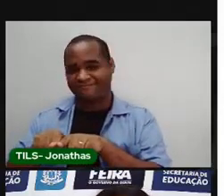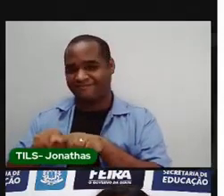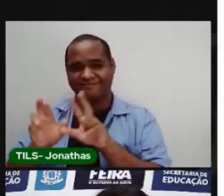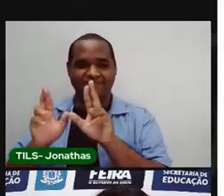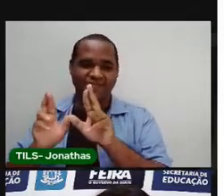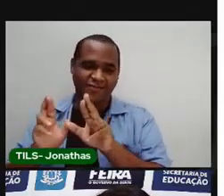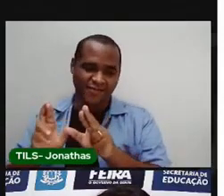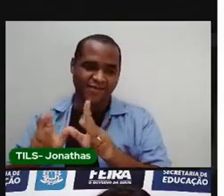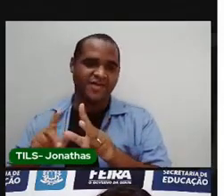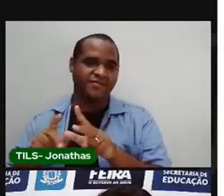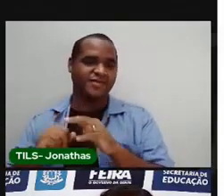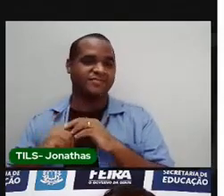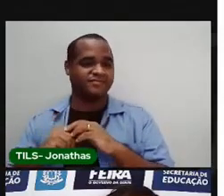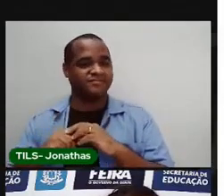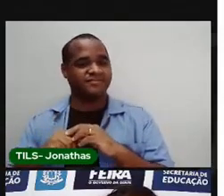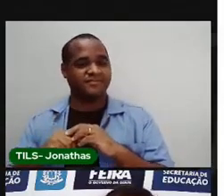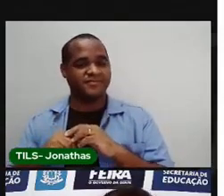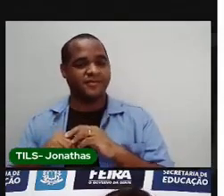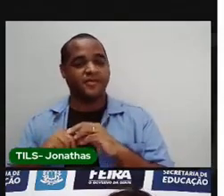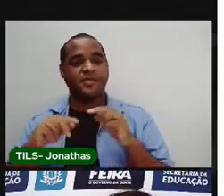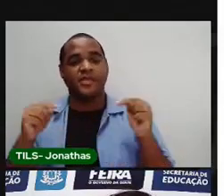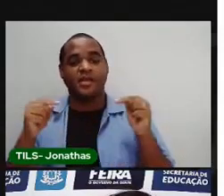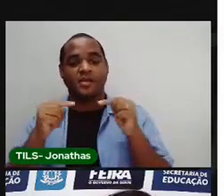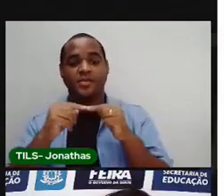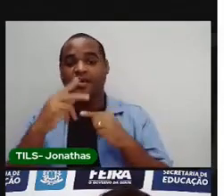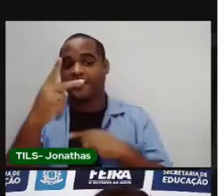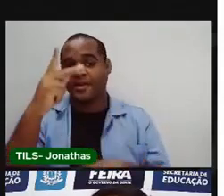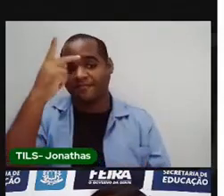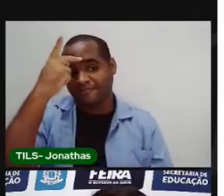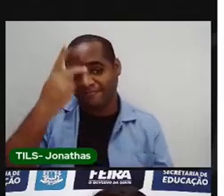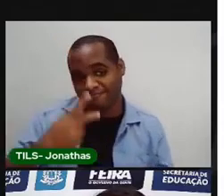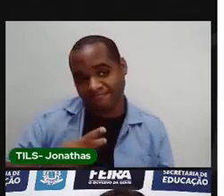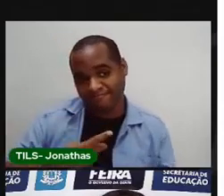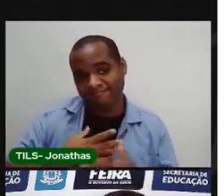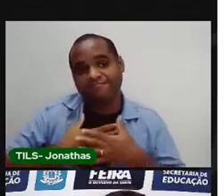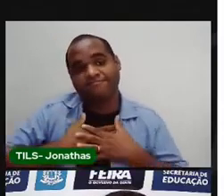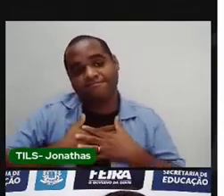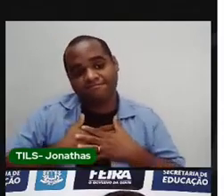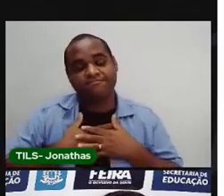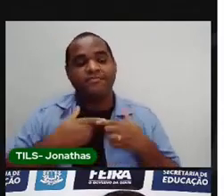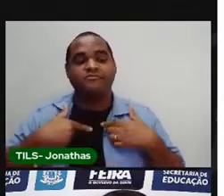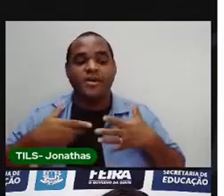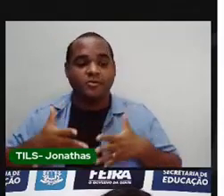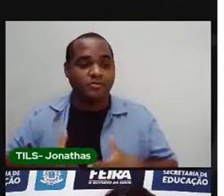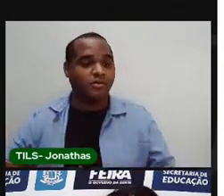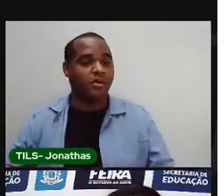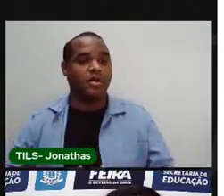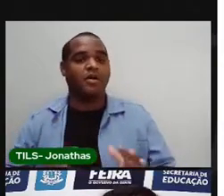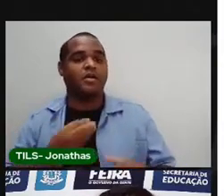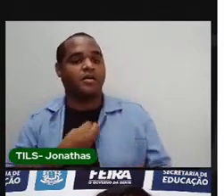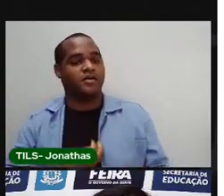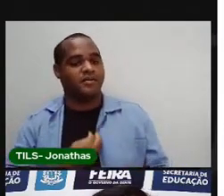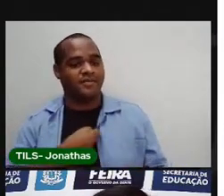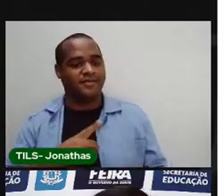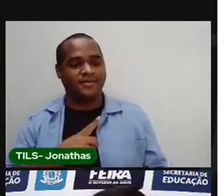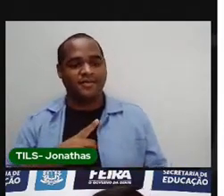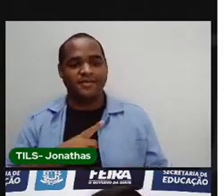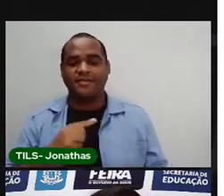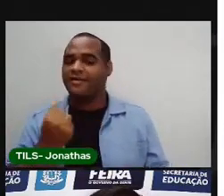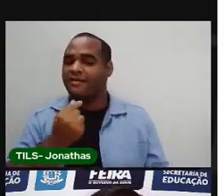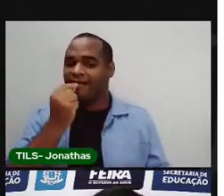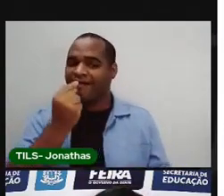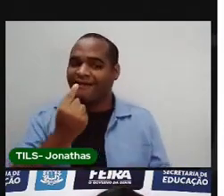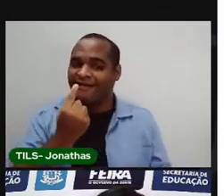A minha linha do tempo fala de mim. Do dia que eu nasci. De quando o meu primeiro